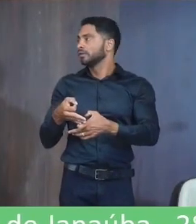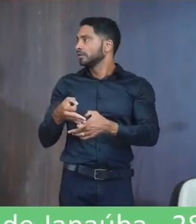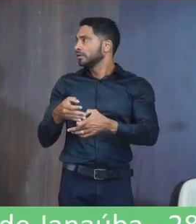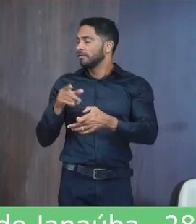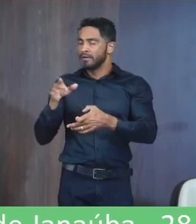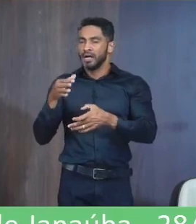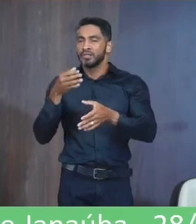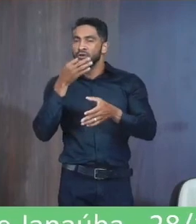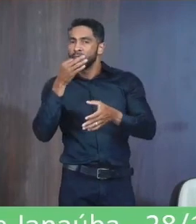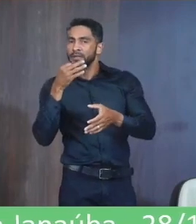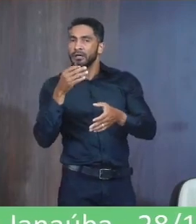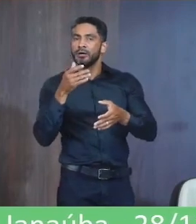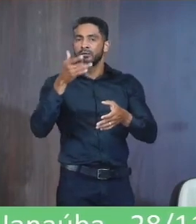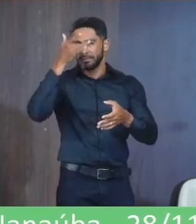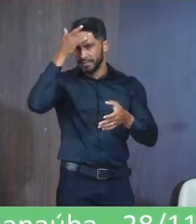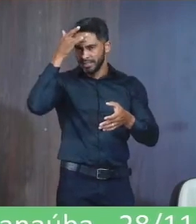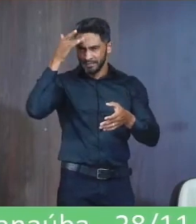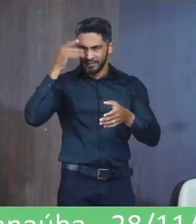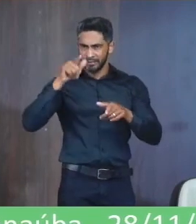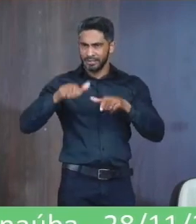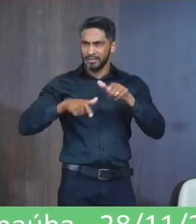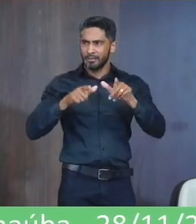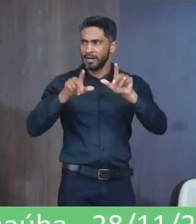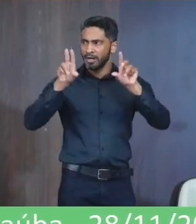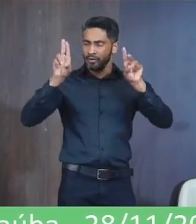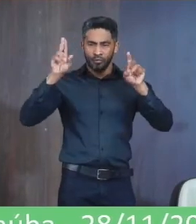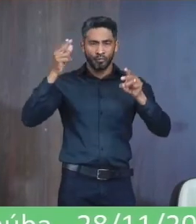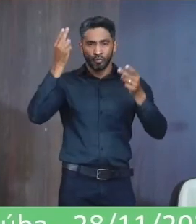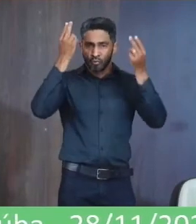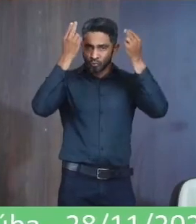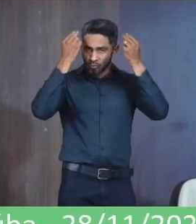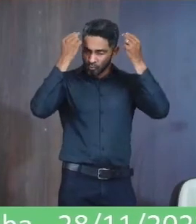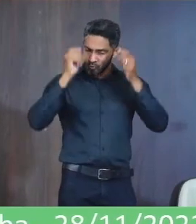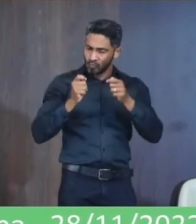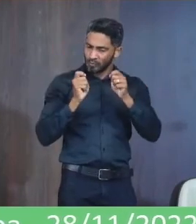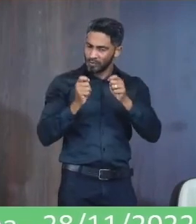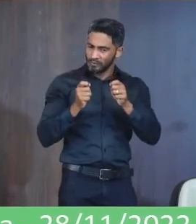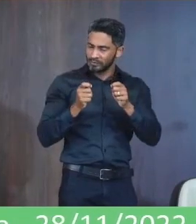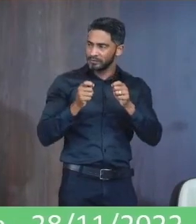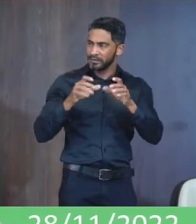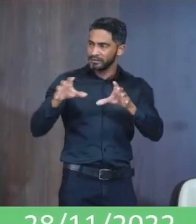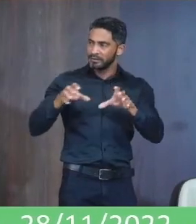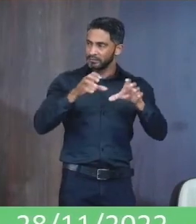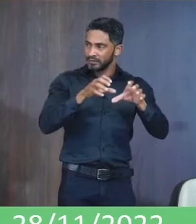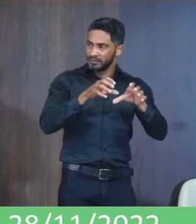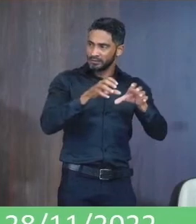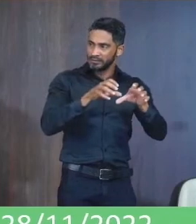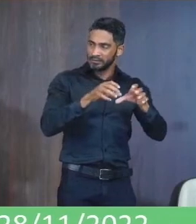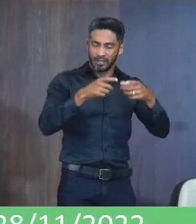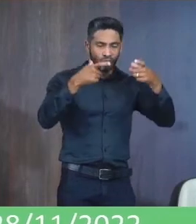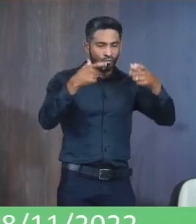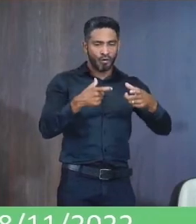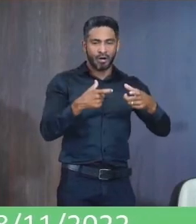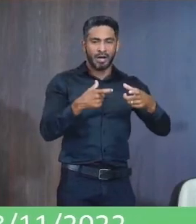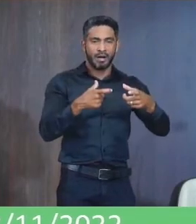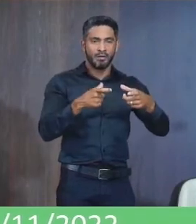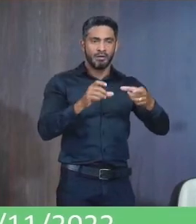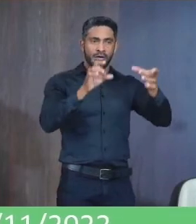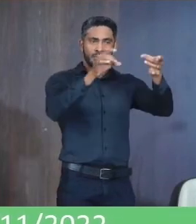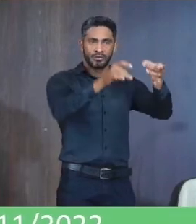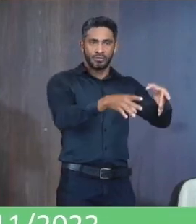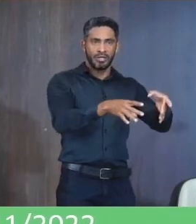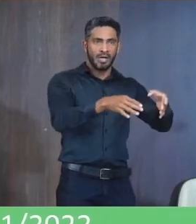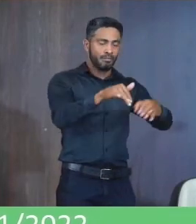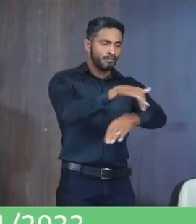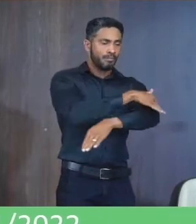opções Para os carroceiros Os carroceiros Vão lá e pegam O seu lixo Na sua casa Lá o entulho Mas o primeiro Como ele não tem local Destino certo A